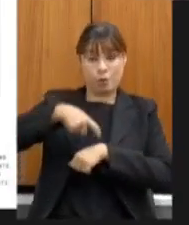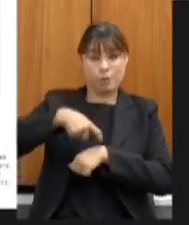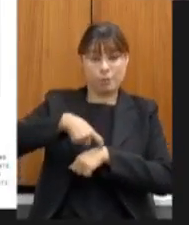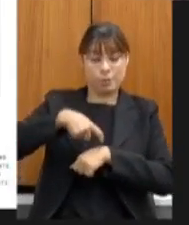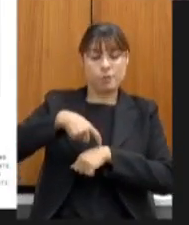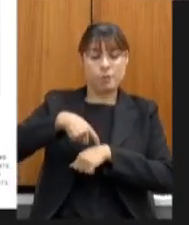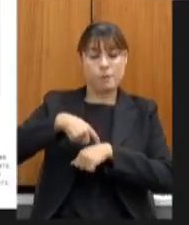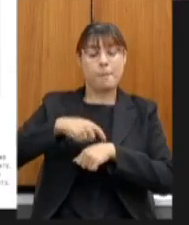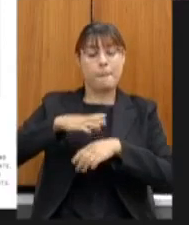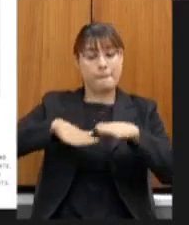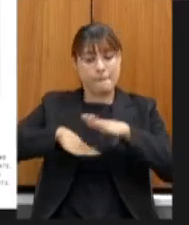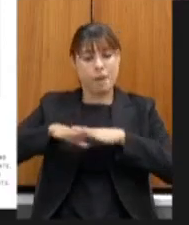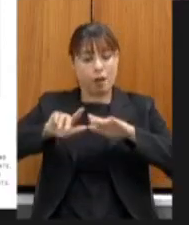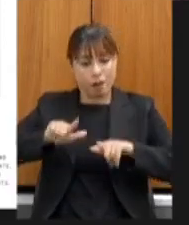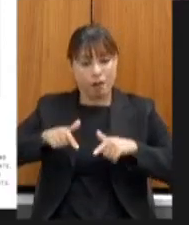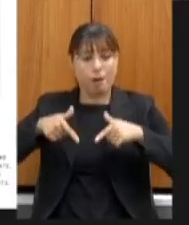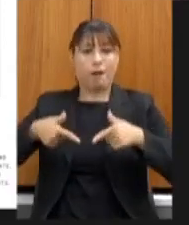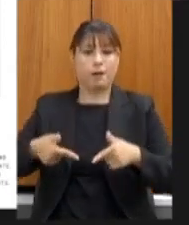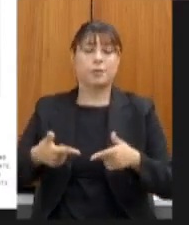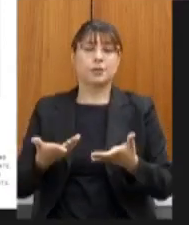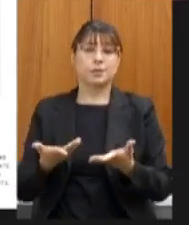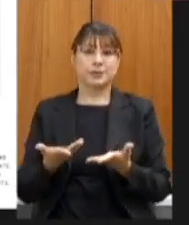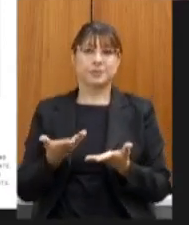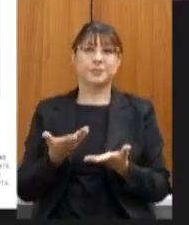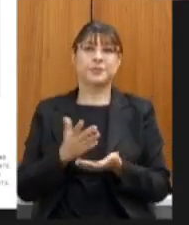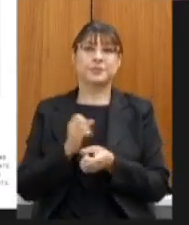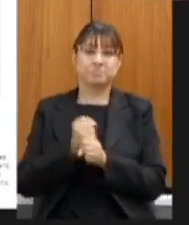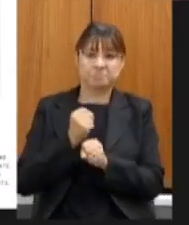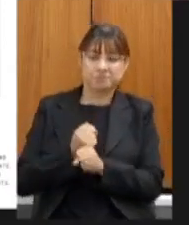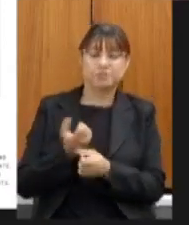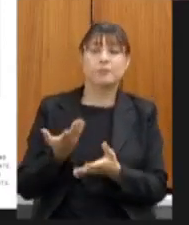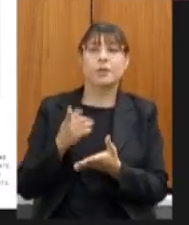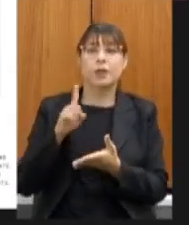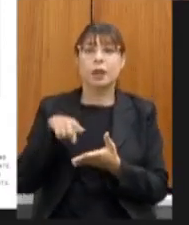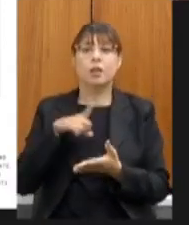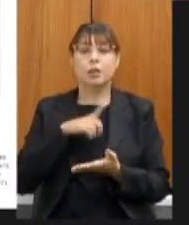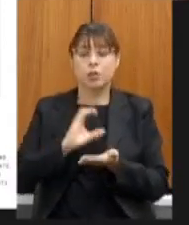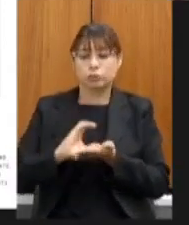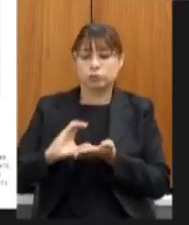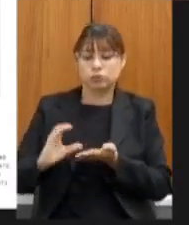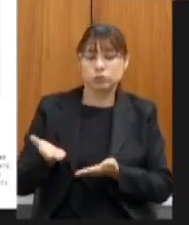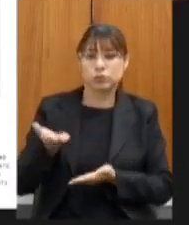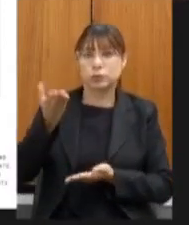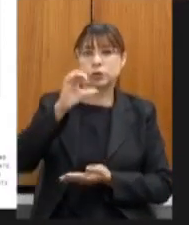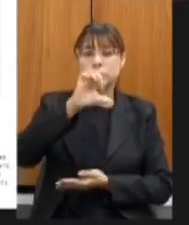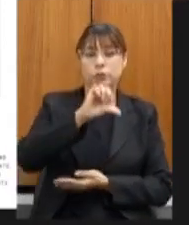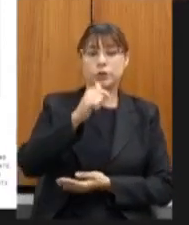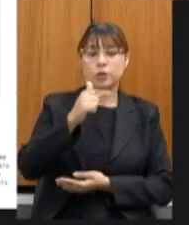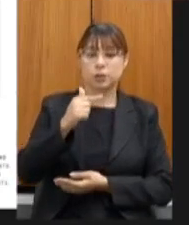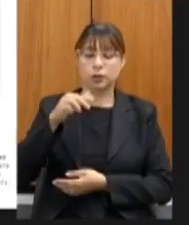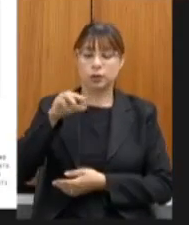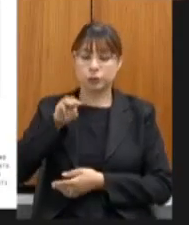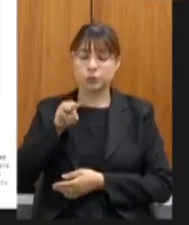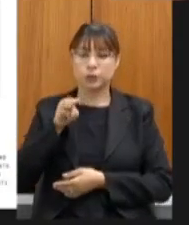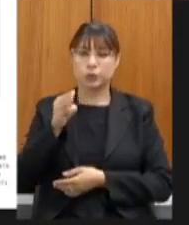aquela que mais uma vez traz os mais expressivos investimentos então 97 milhões nesse momento